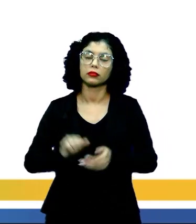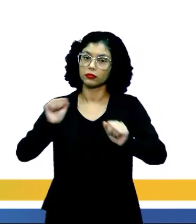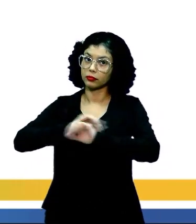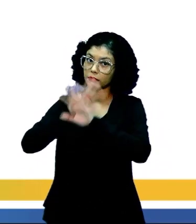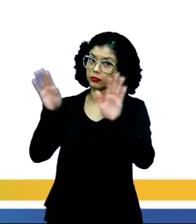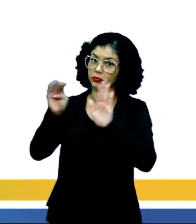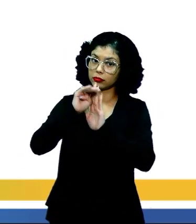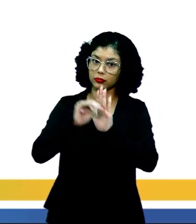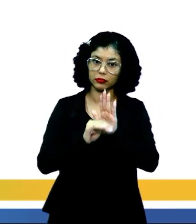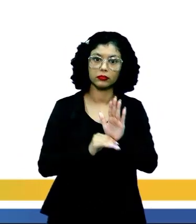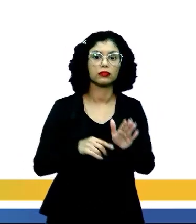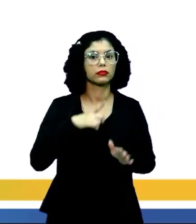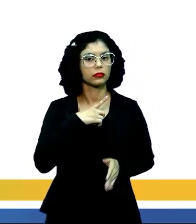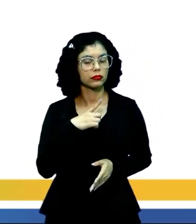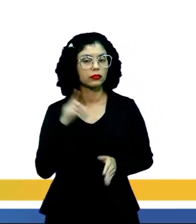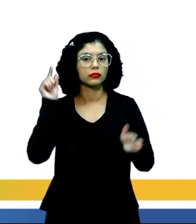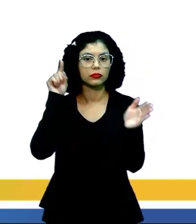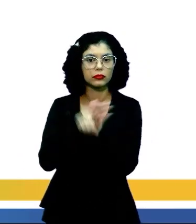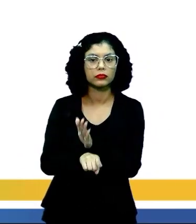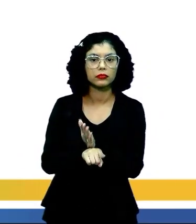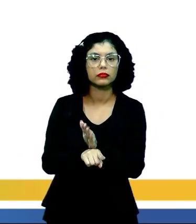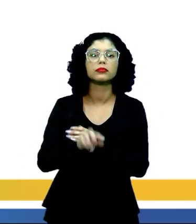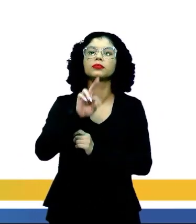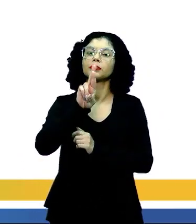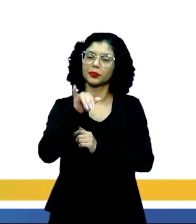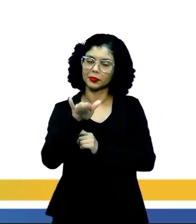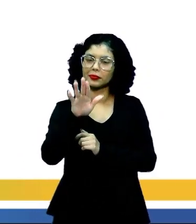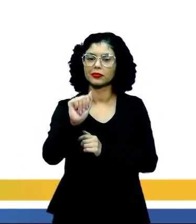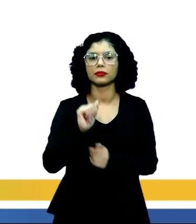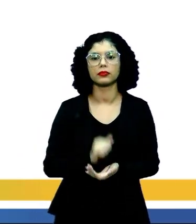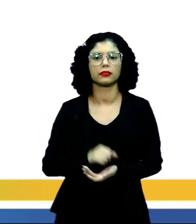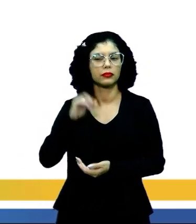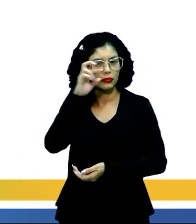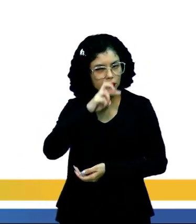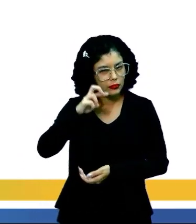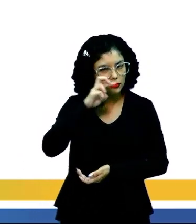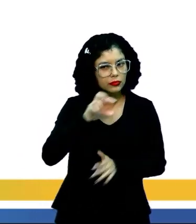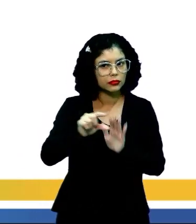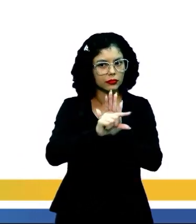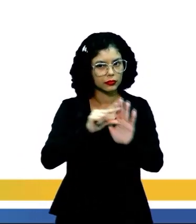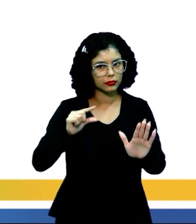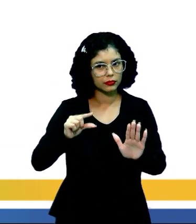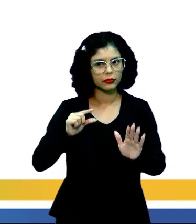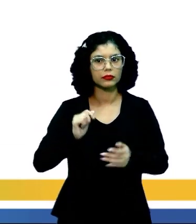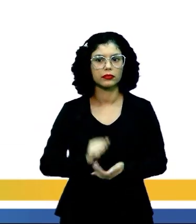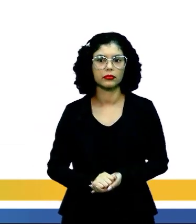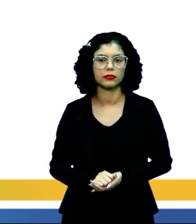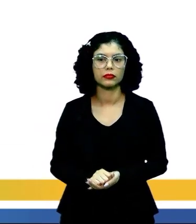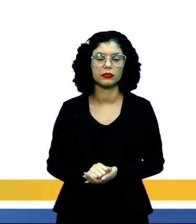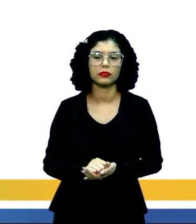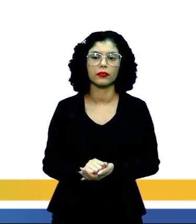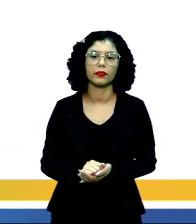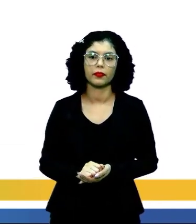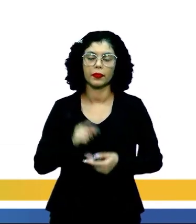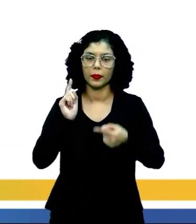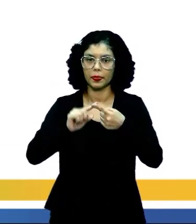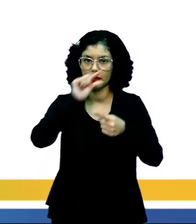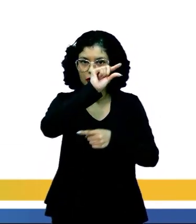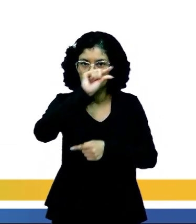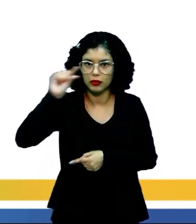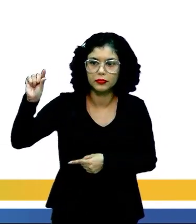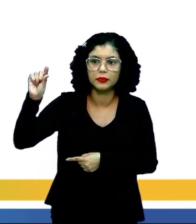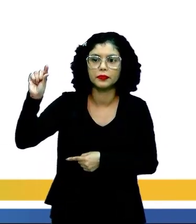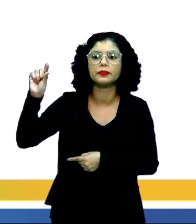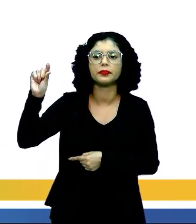clássicos, eles têm uma questão aí da rima. Se você analisar a primeira estrofe aí, o primeiro verso